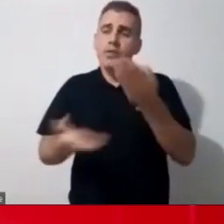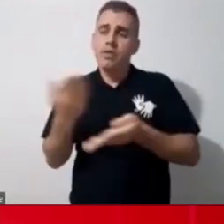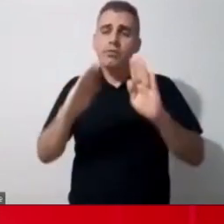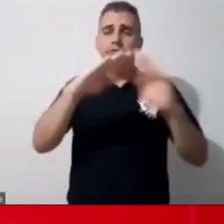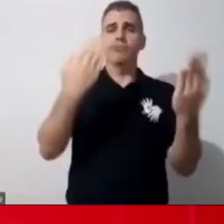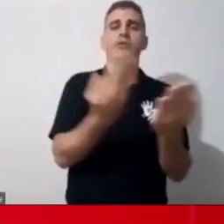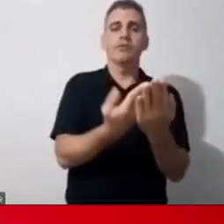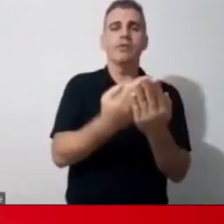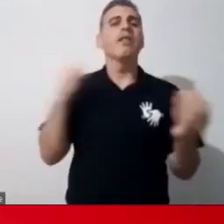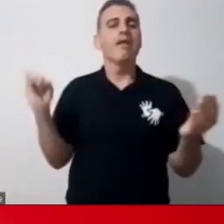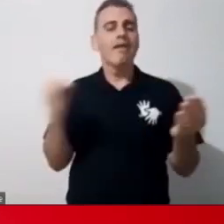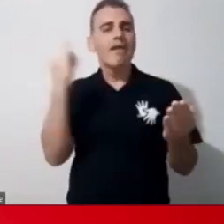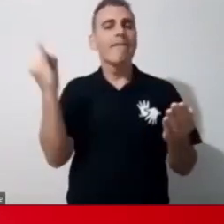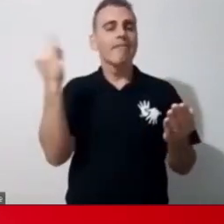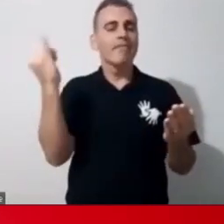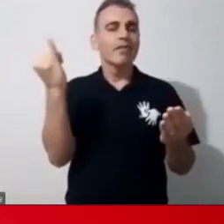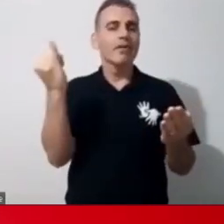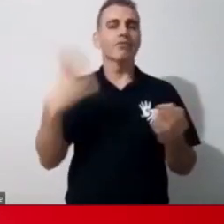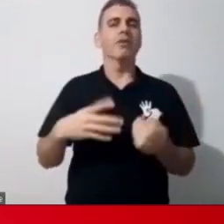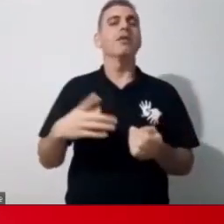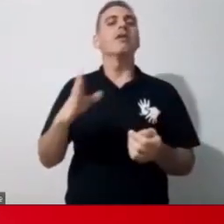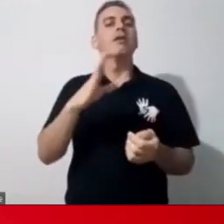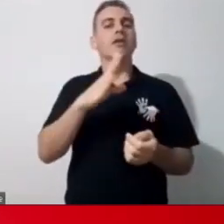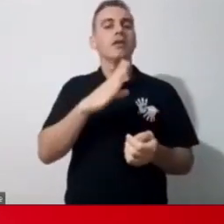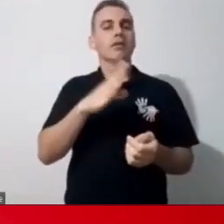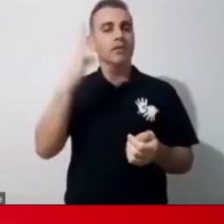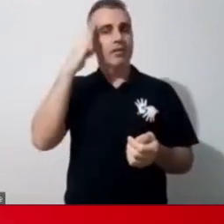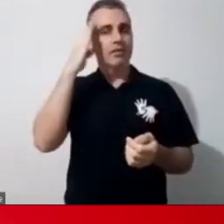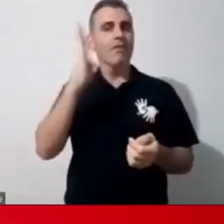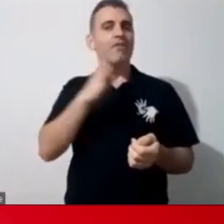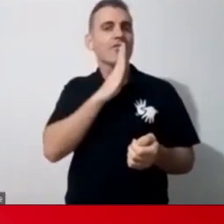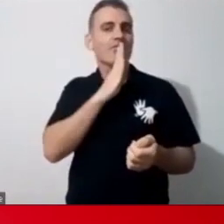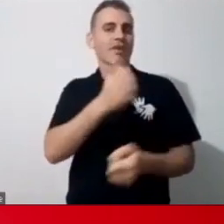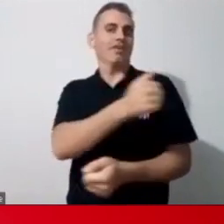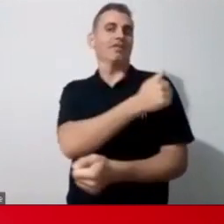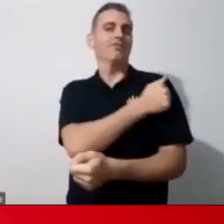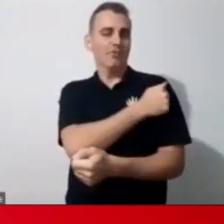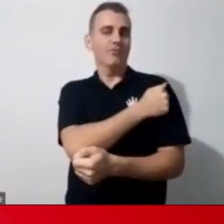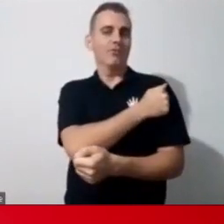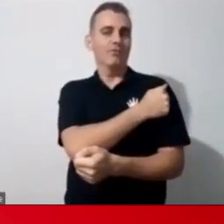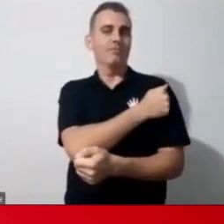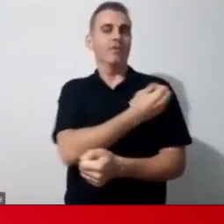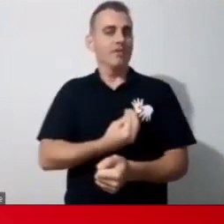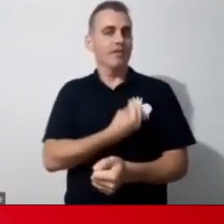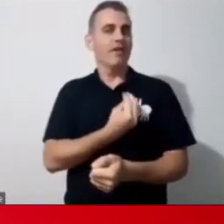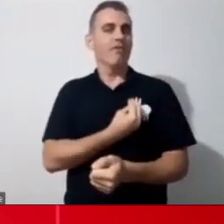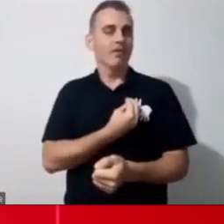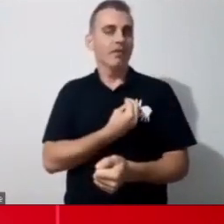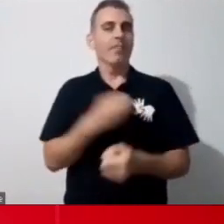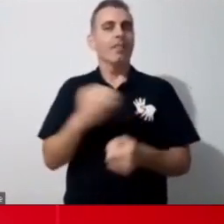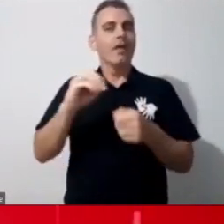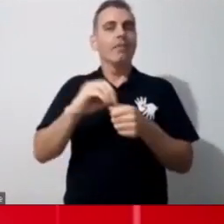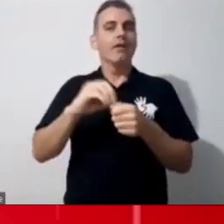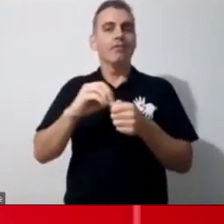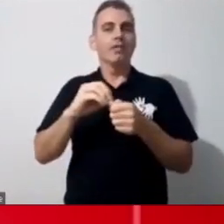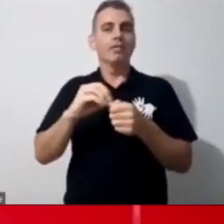crucial lá com o aluno, que sabe a vida daquele aluno, para fazer esse intermédio com aquela escola